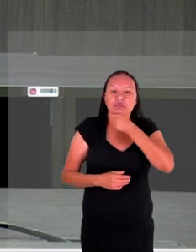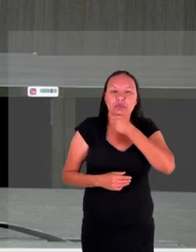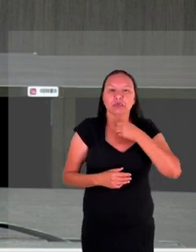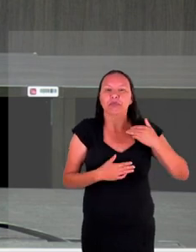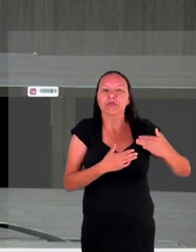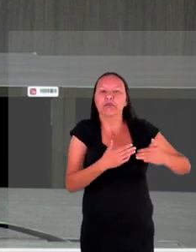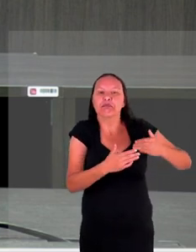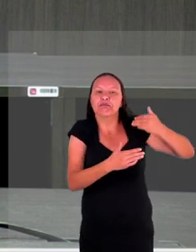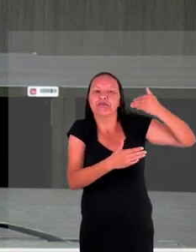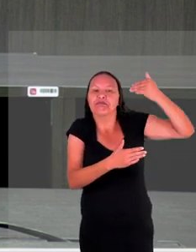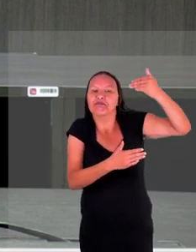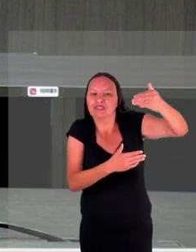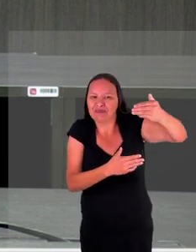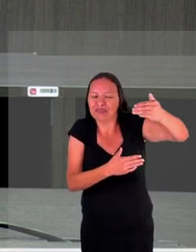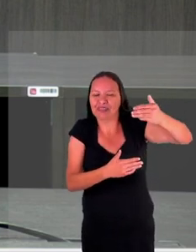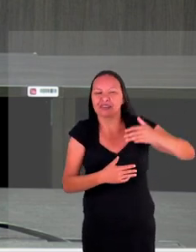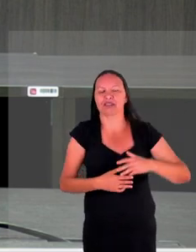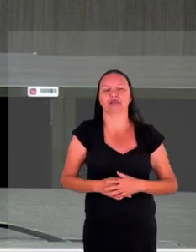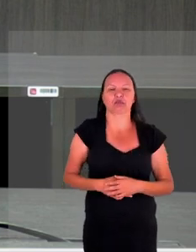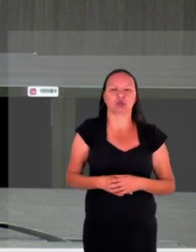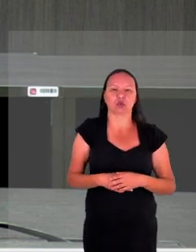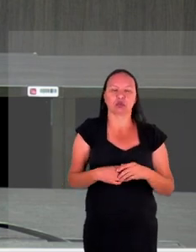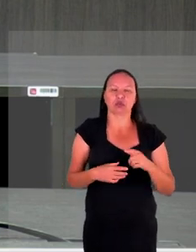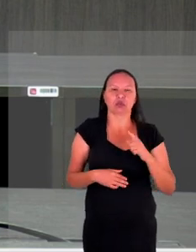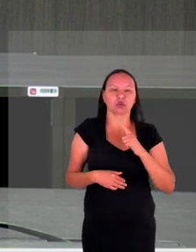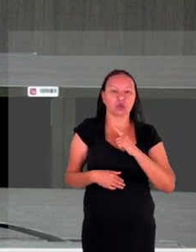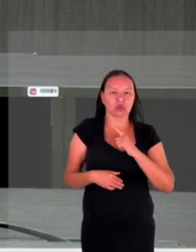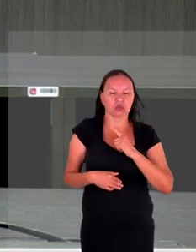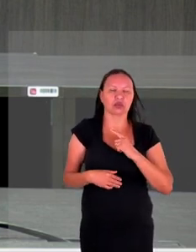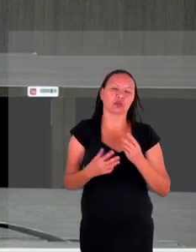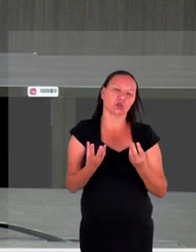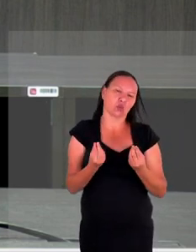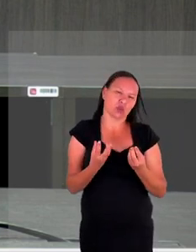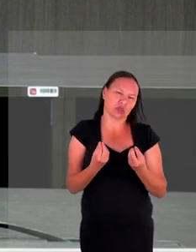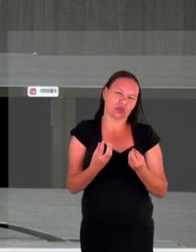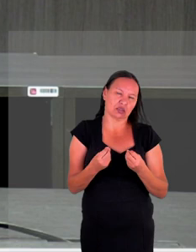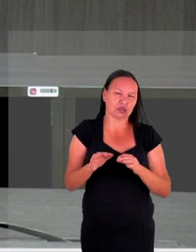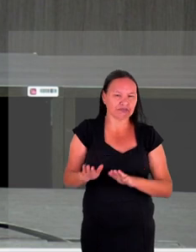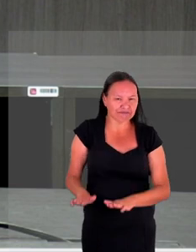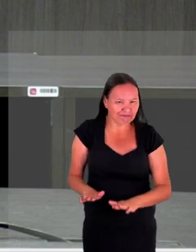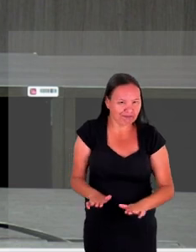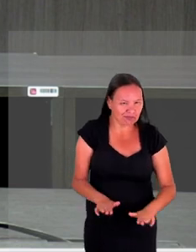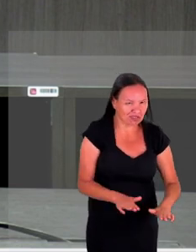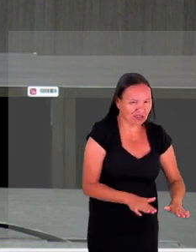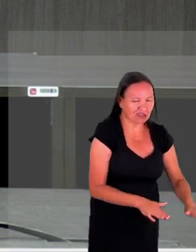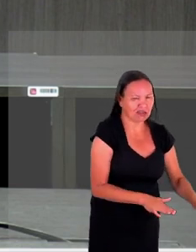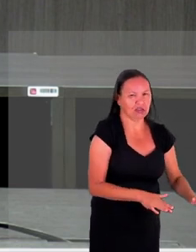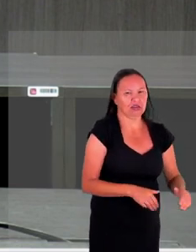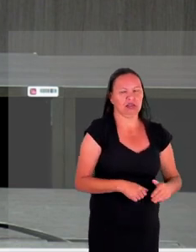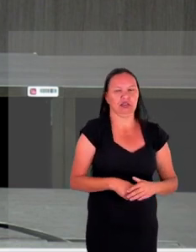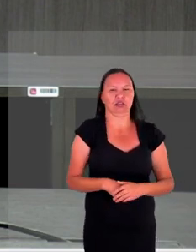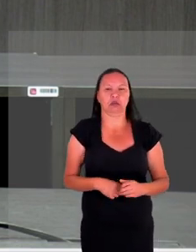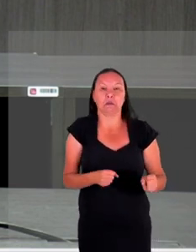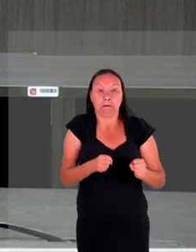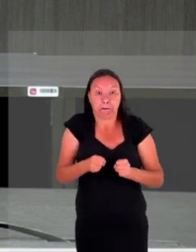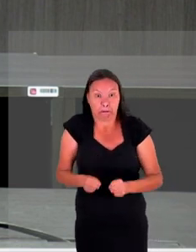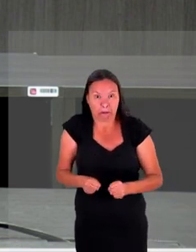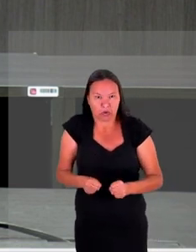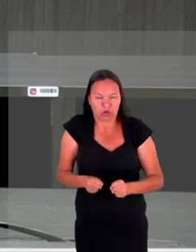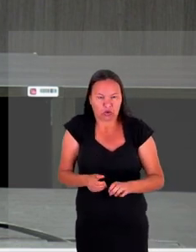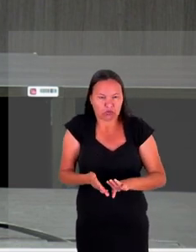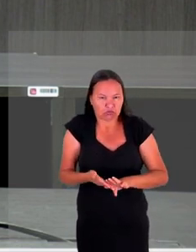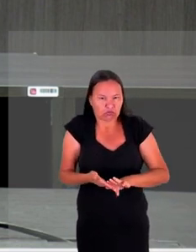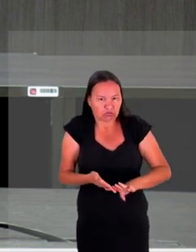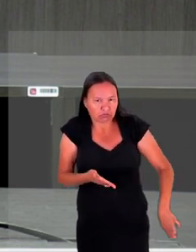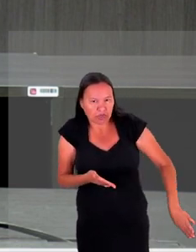amanhã né então quantas milhares de crianças que não estão né podem se perder nesse meio